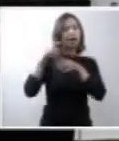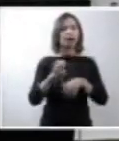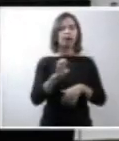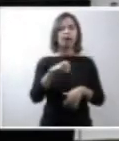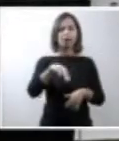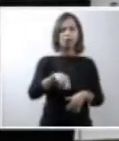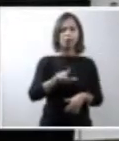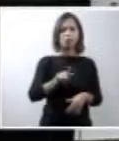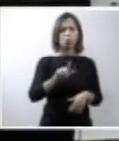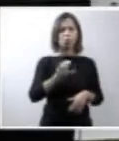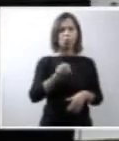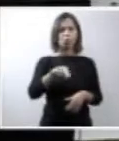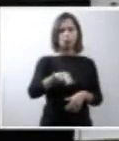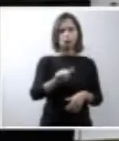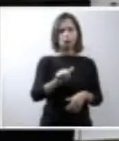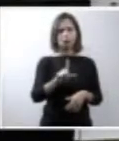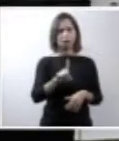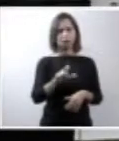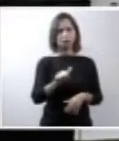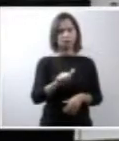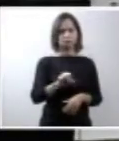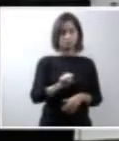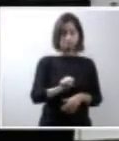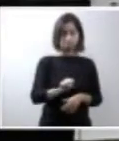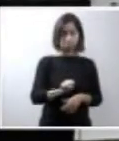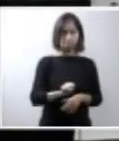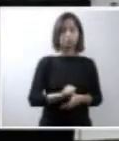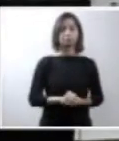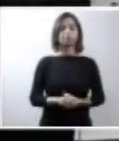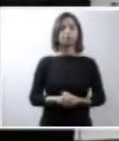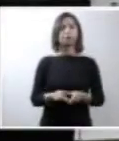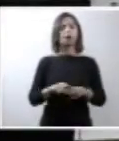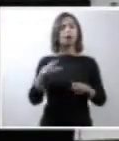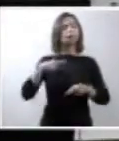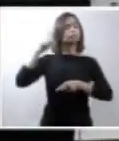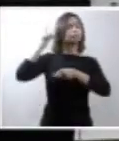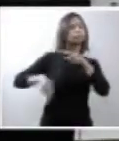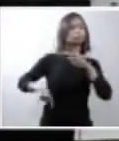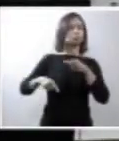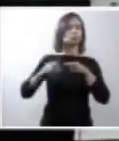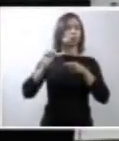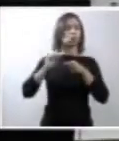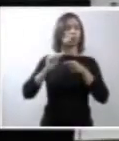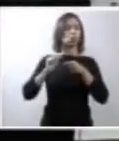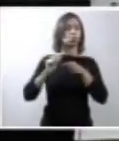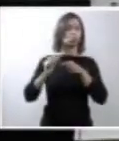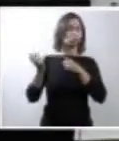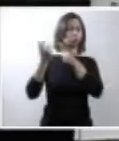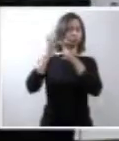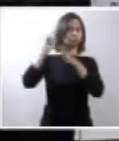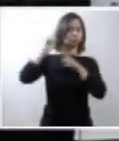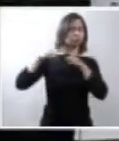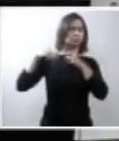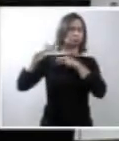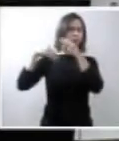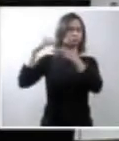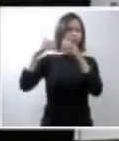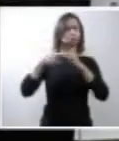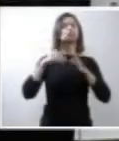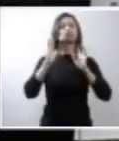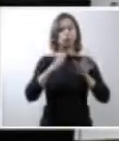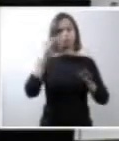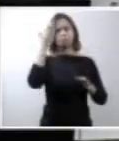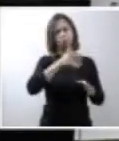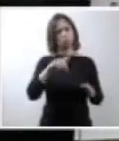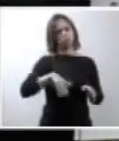atuam impedindo o desenvolvimento correto. E tem sido comprovado, não no